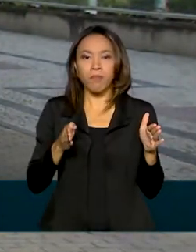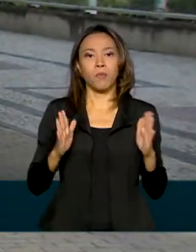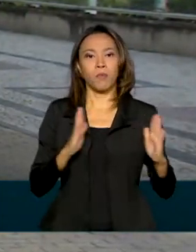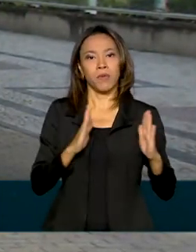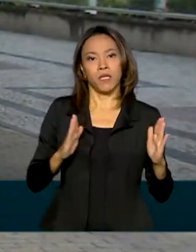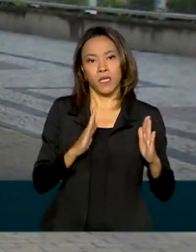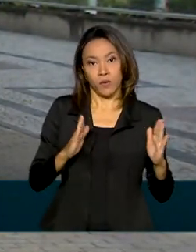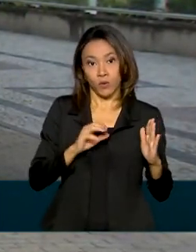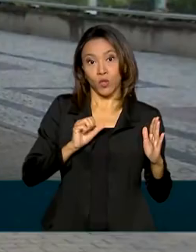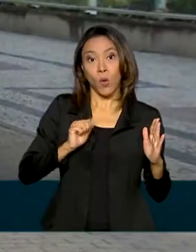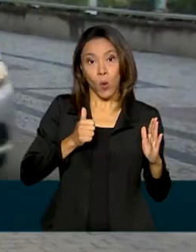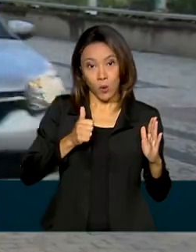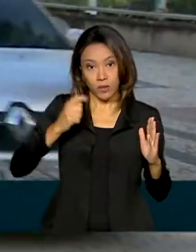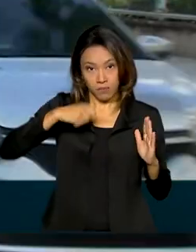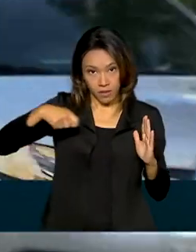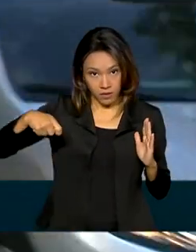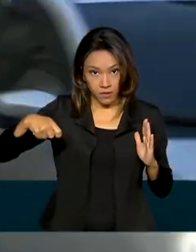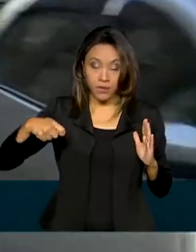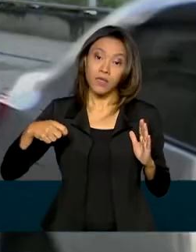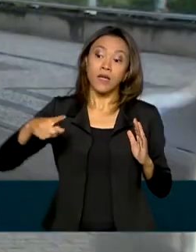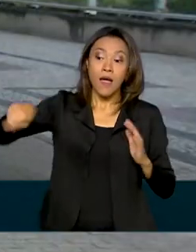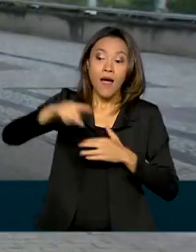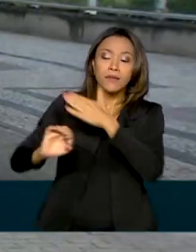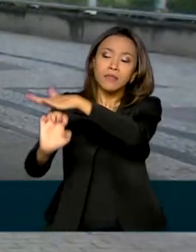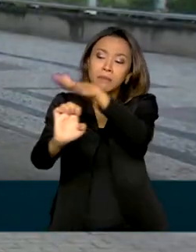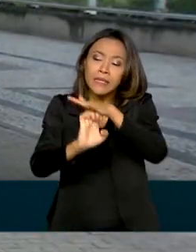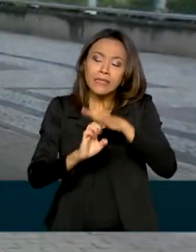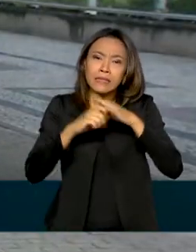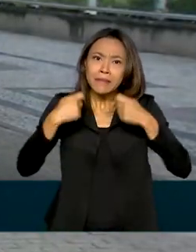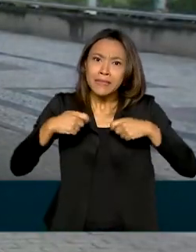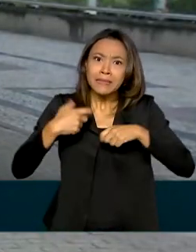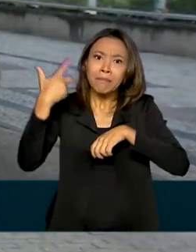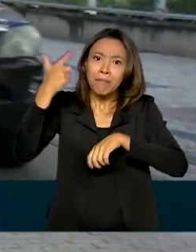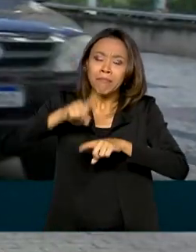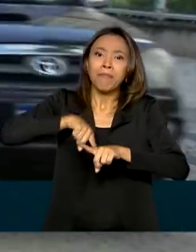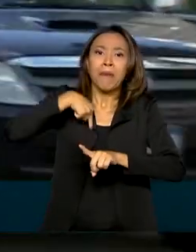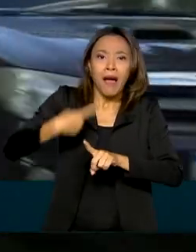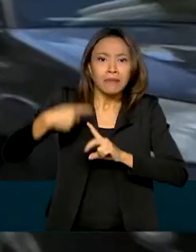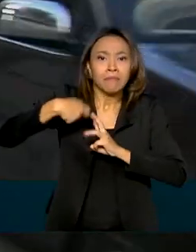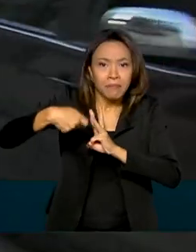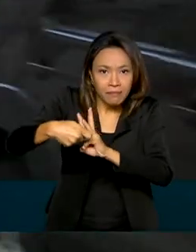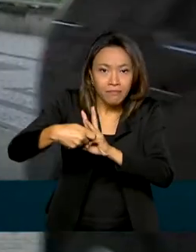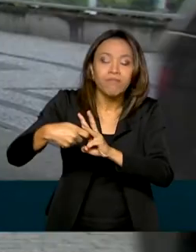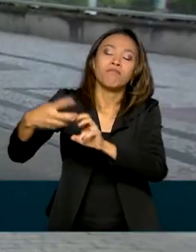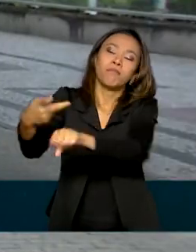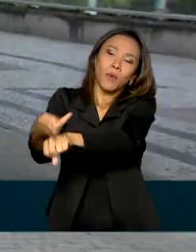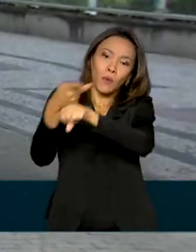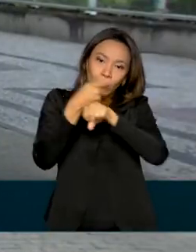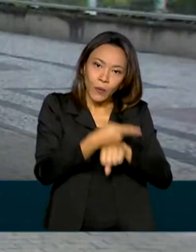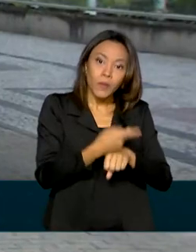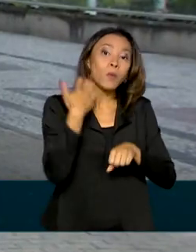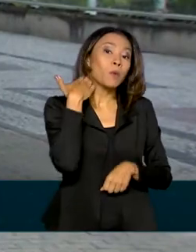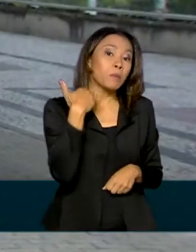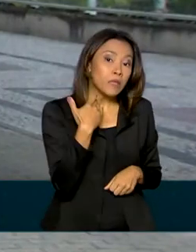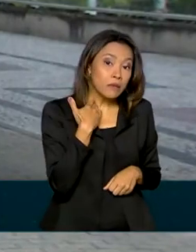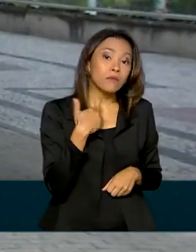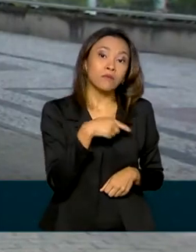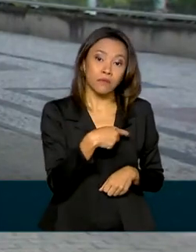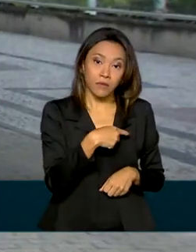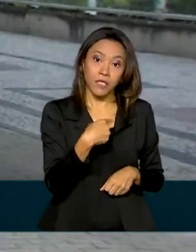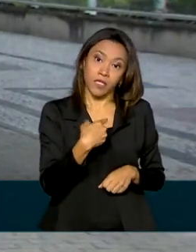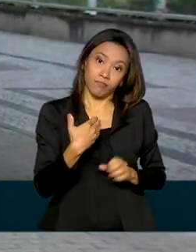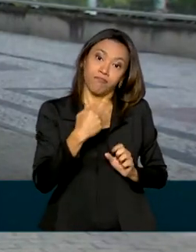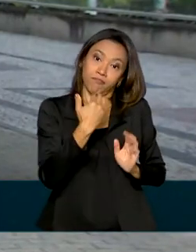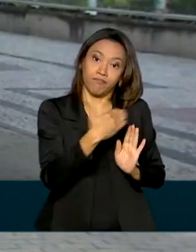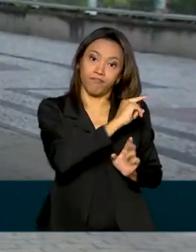empresas que desejarem ter mais tempo para pagar devem procurar as instituições financeiras com quem fizeram o empréstimo. E como